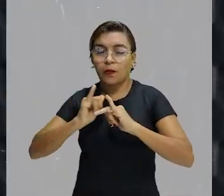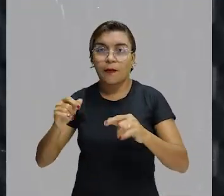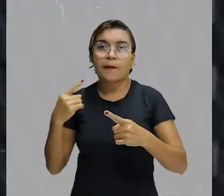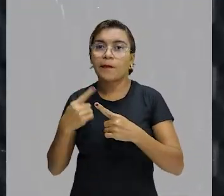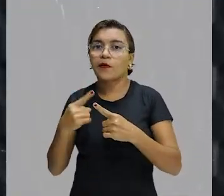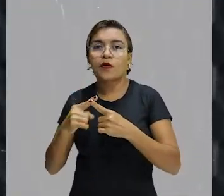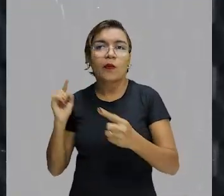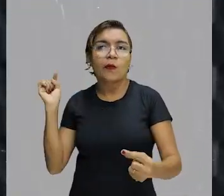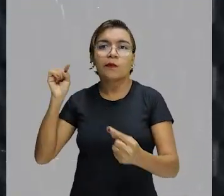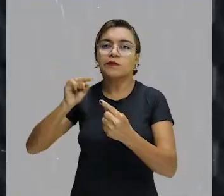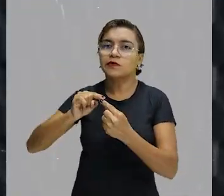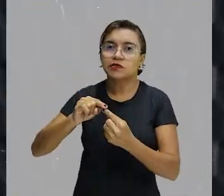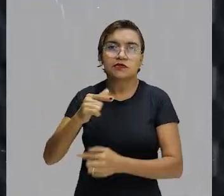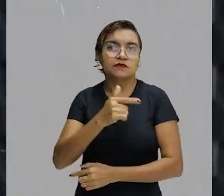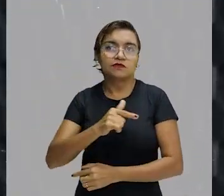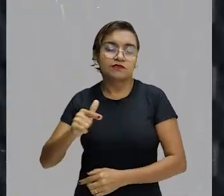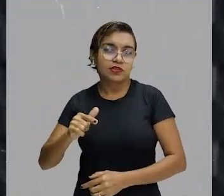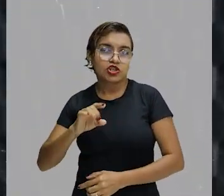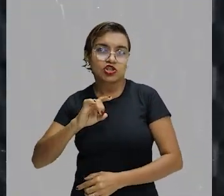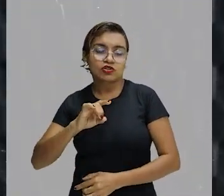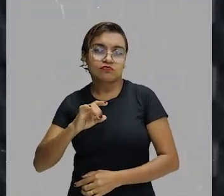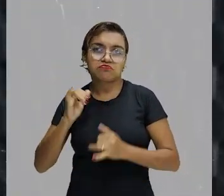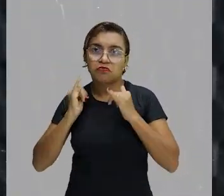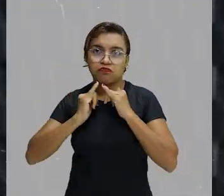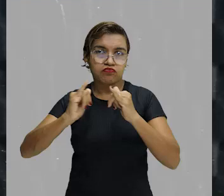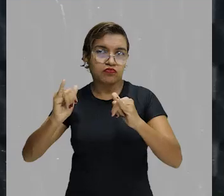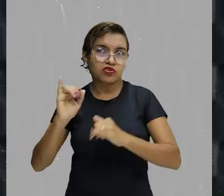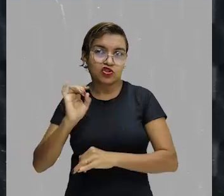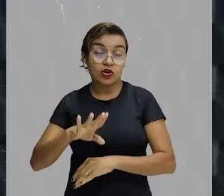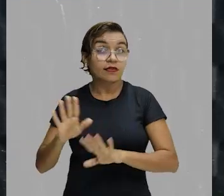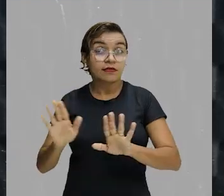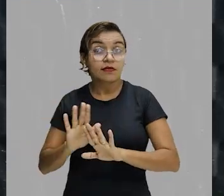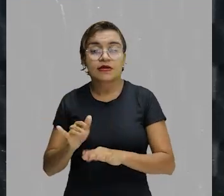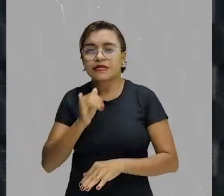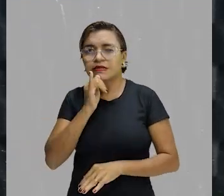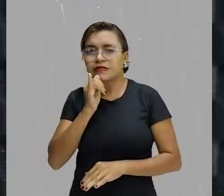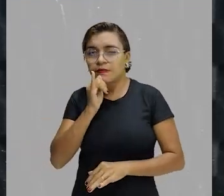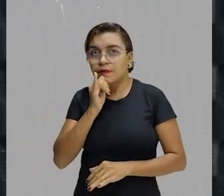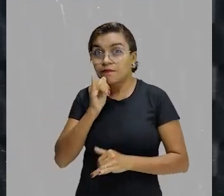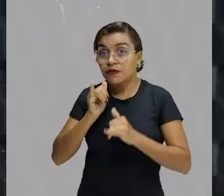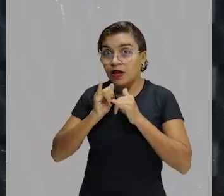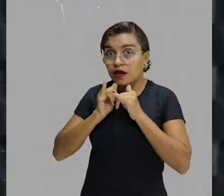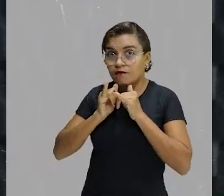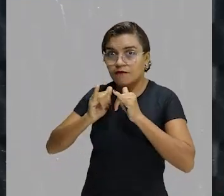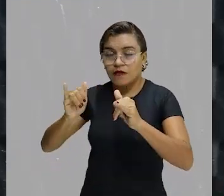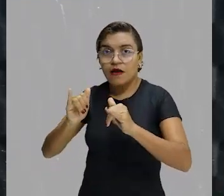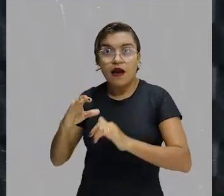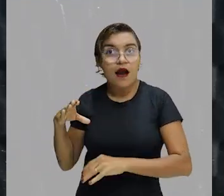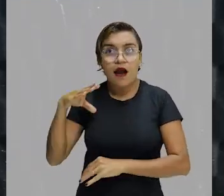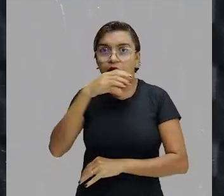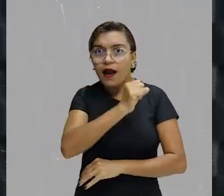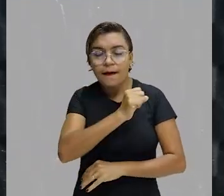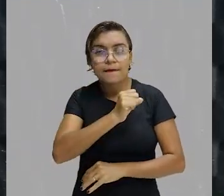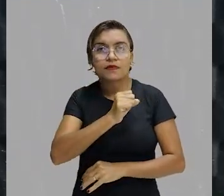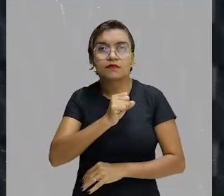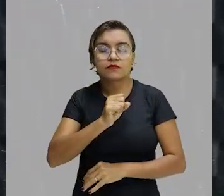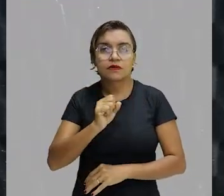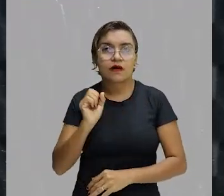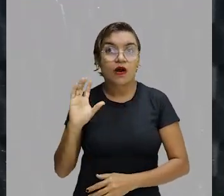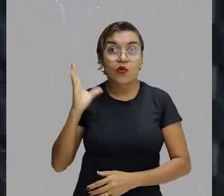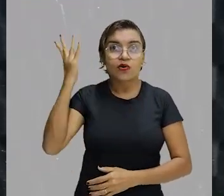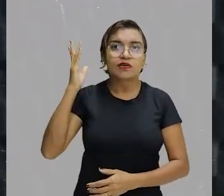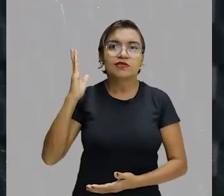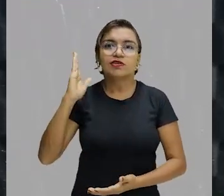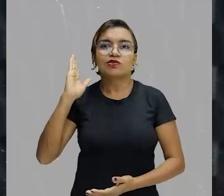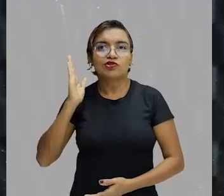única finalidade noticiar algo. Então, turma, a notícia é algo rápido, instantânea, aconteceu, já está ali.